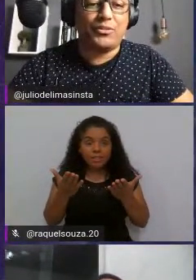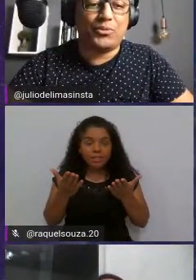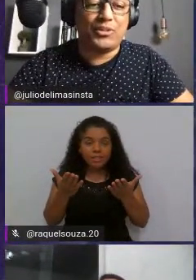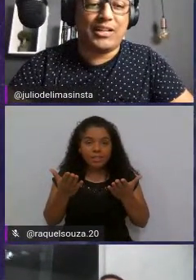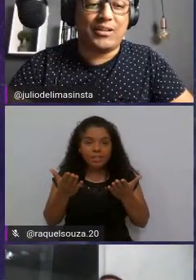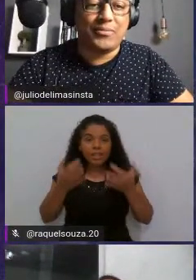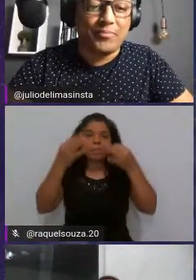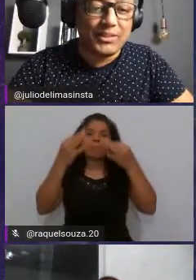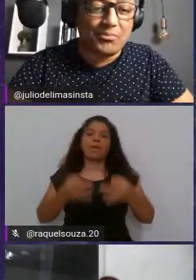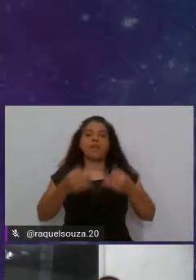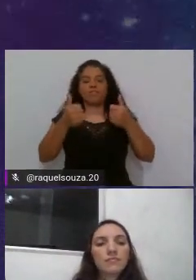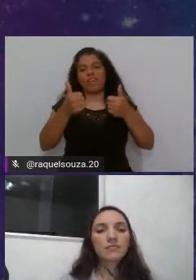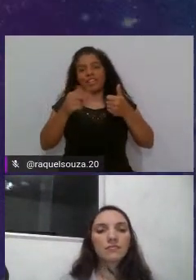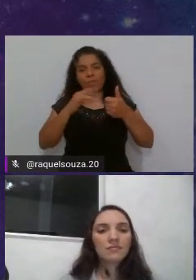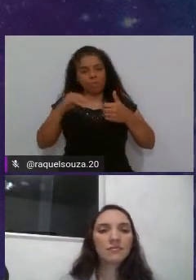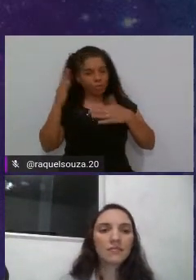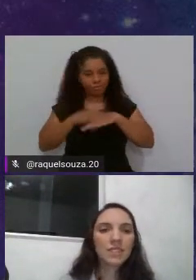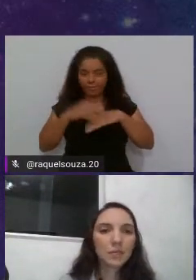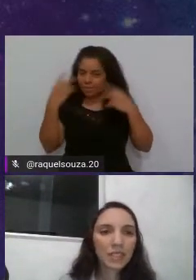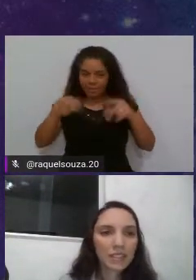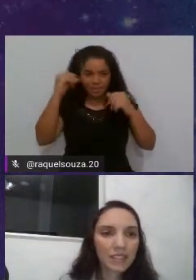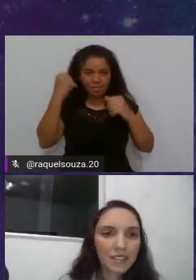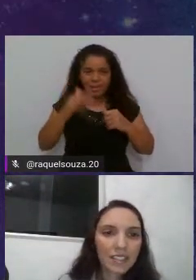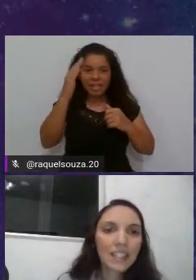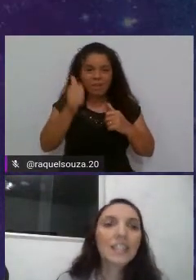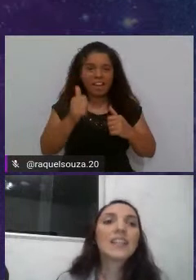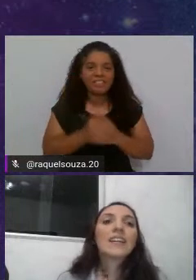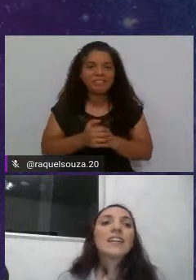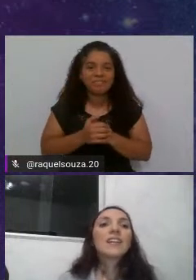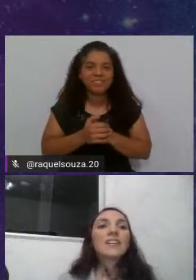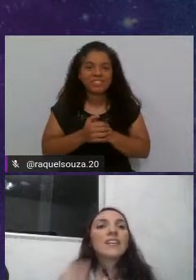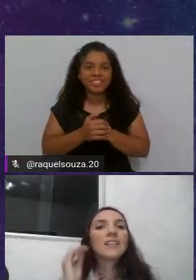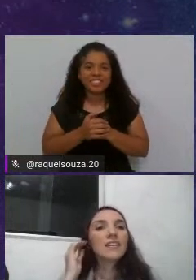Perfeito, Bruna, manda bala. Beleza.